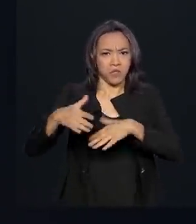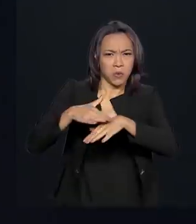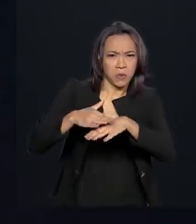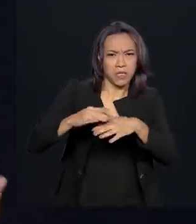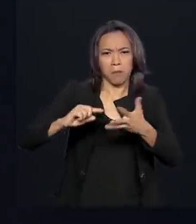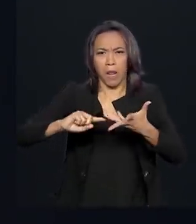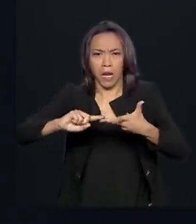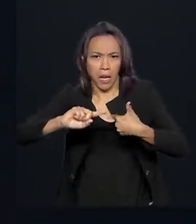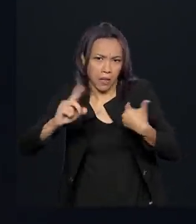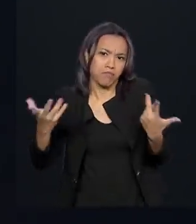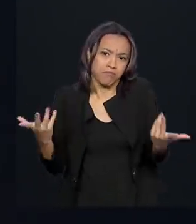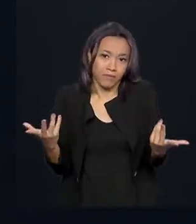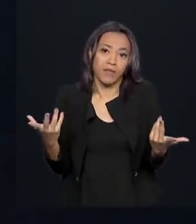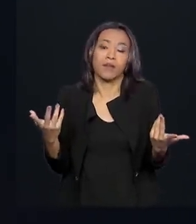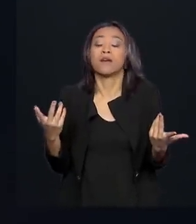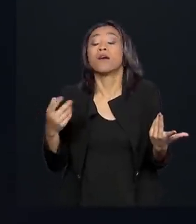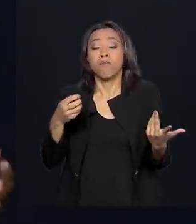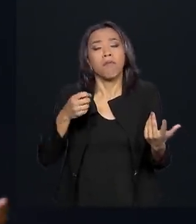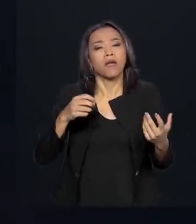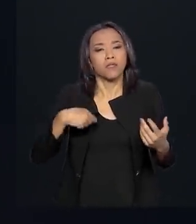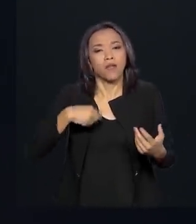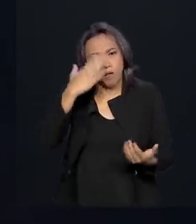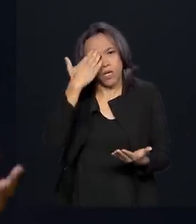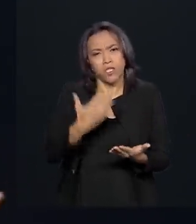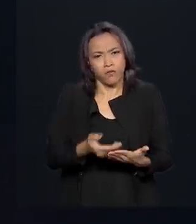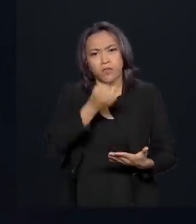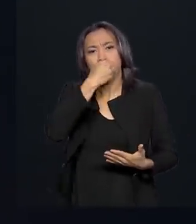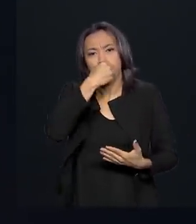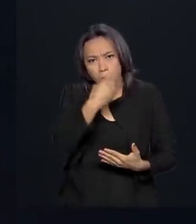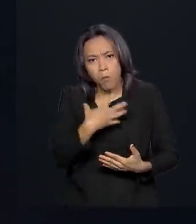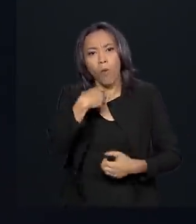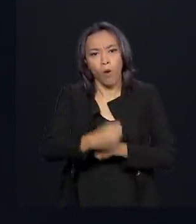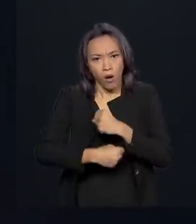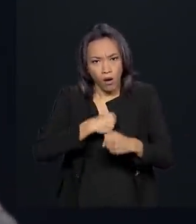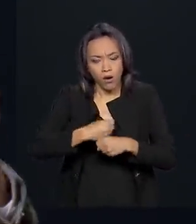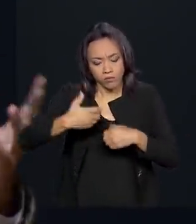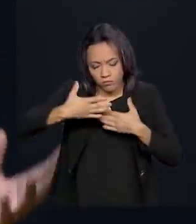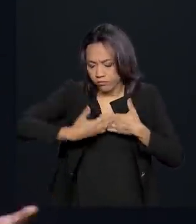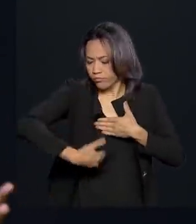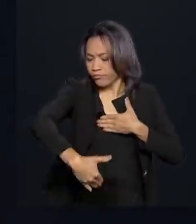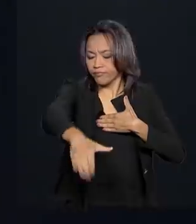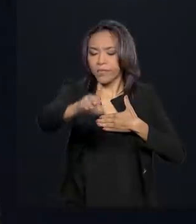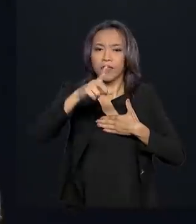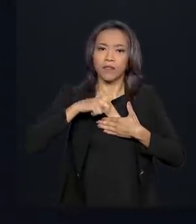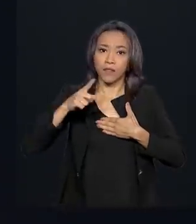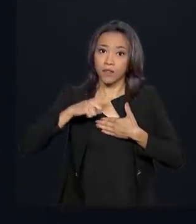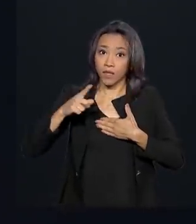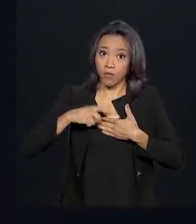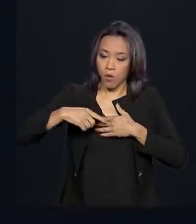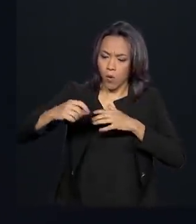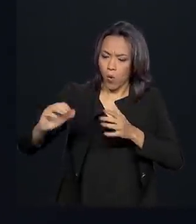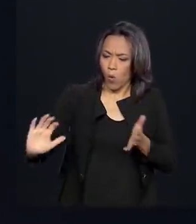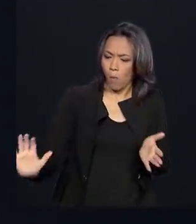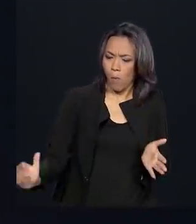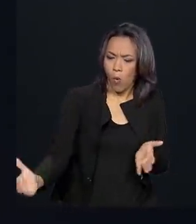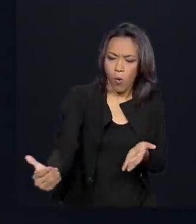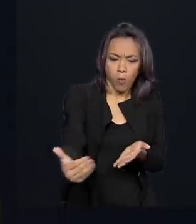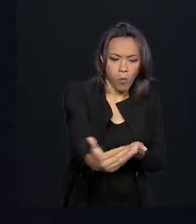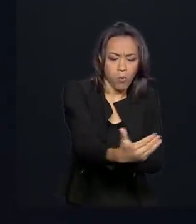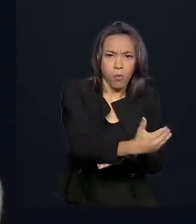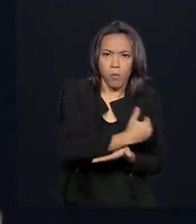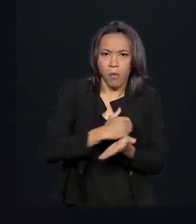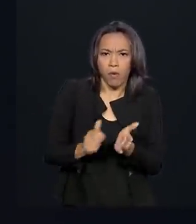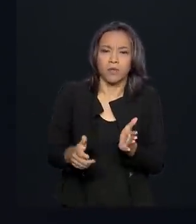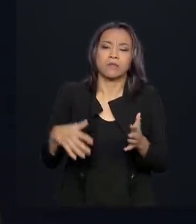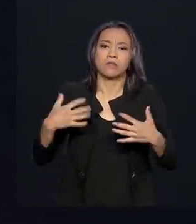vejo que também nós teremos um bom ano. Nós temos aí de novo uma super safra. O Brasil tem a